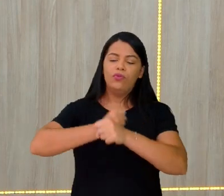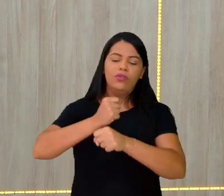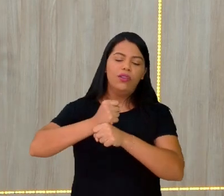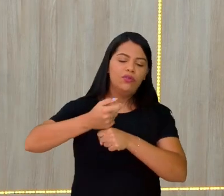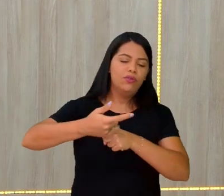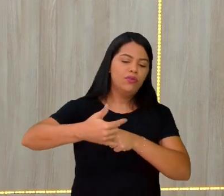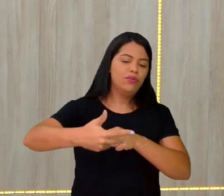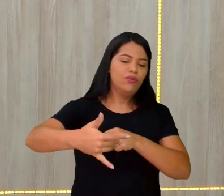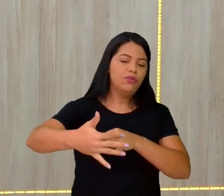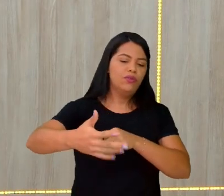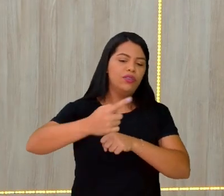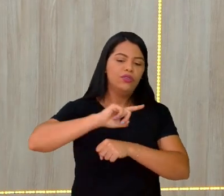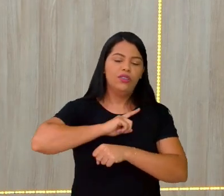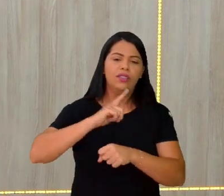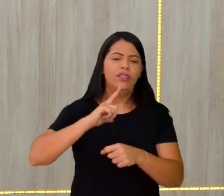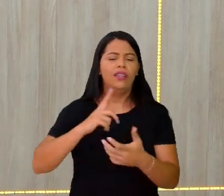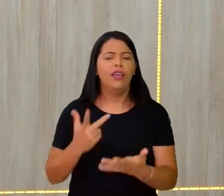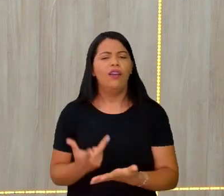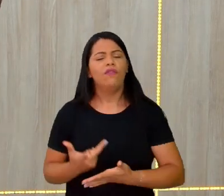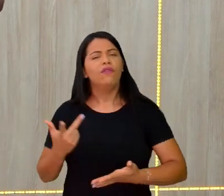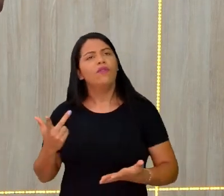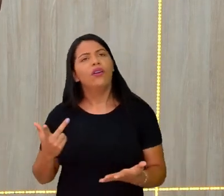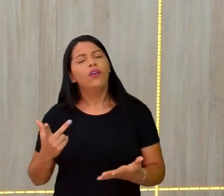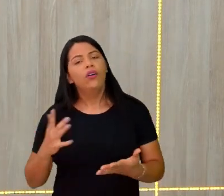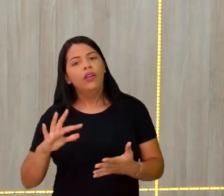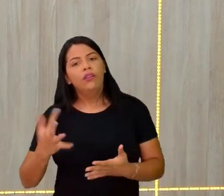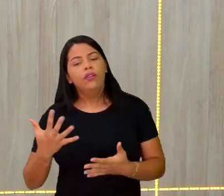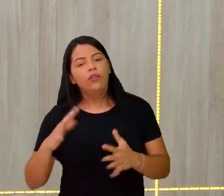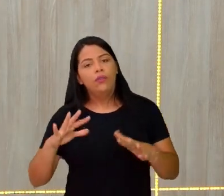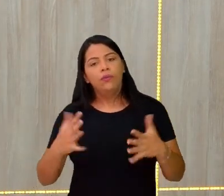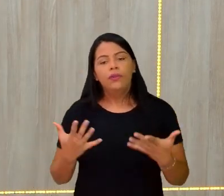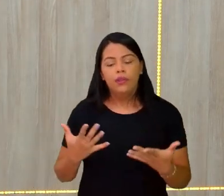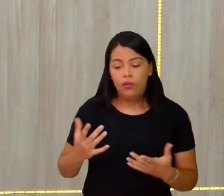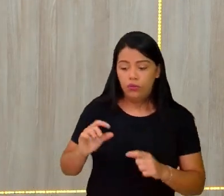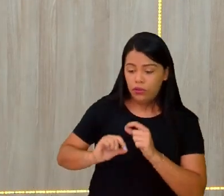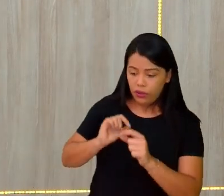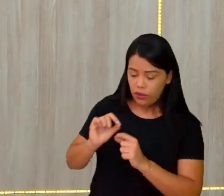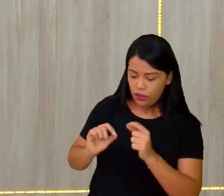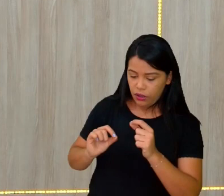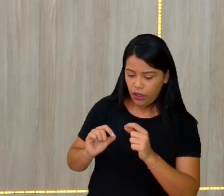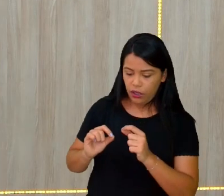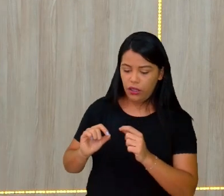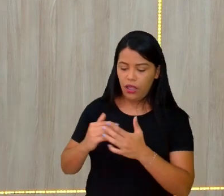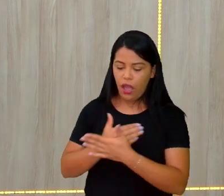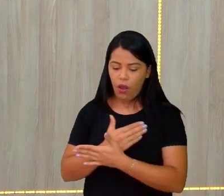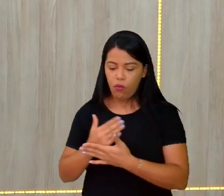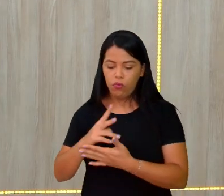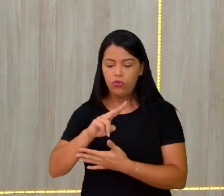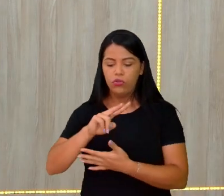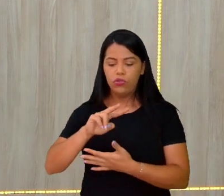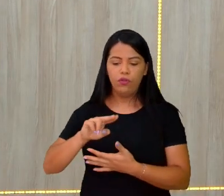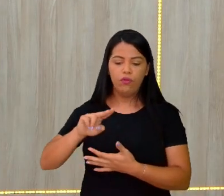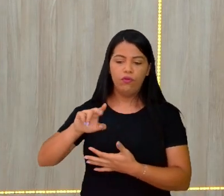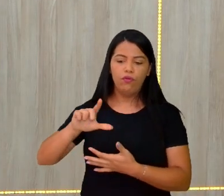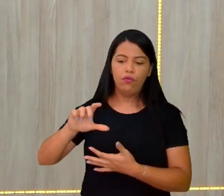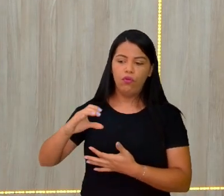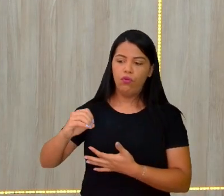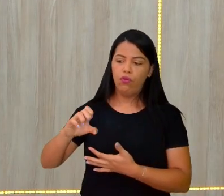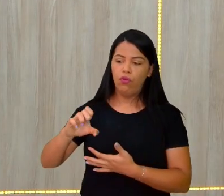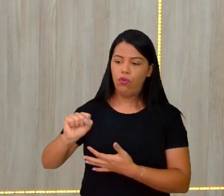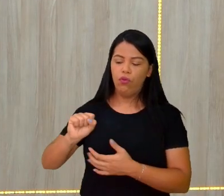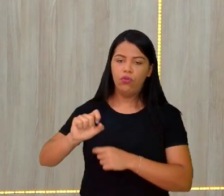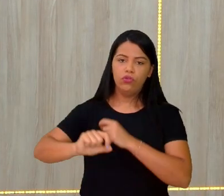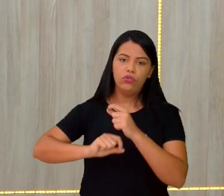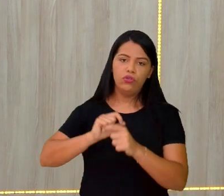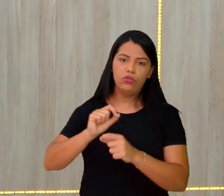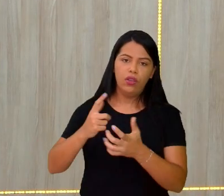fenômenos, né, de vulcões entrando em erupção. Então, isso aqui é um exemplo claro que